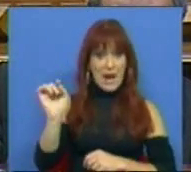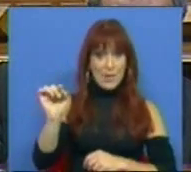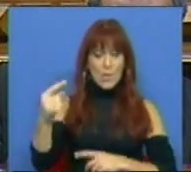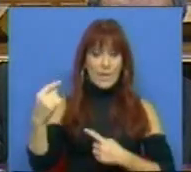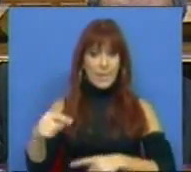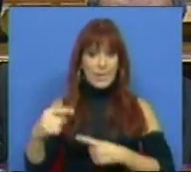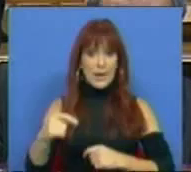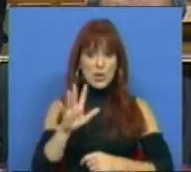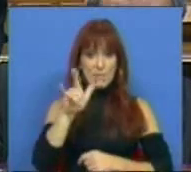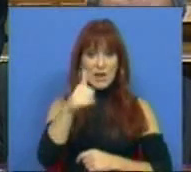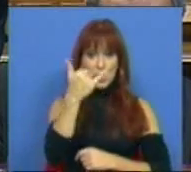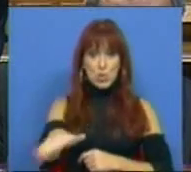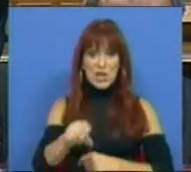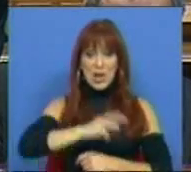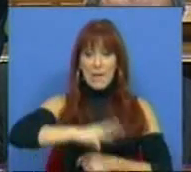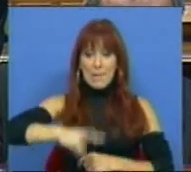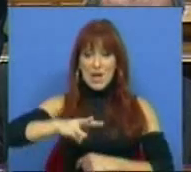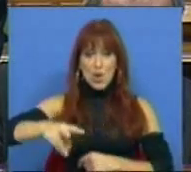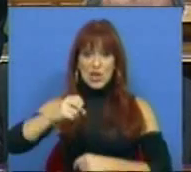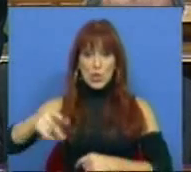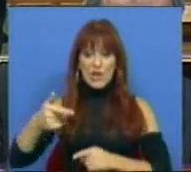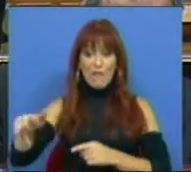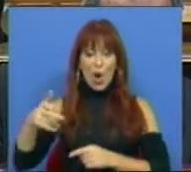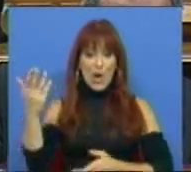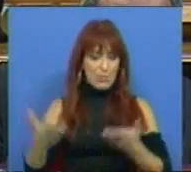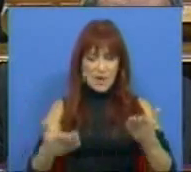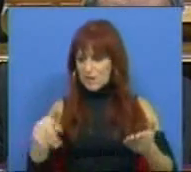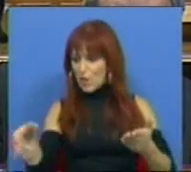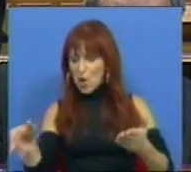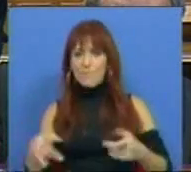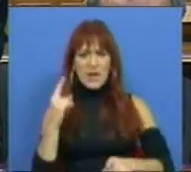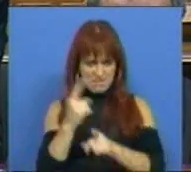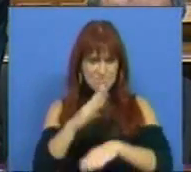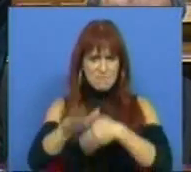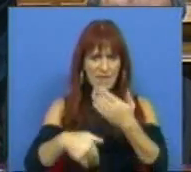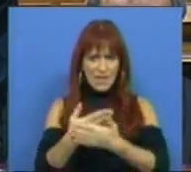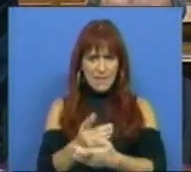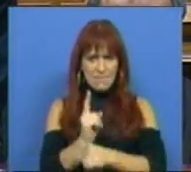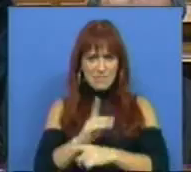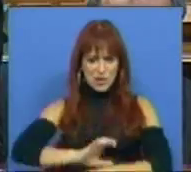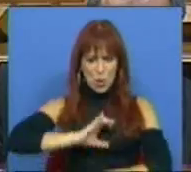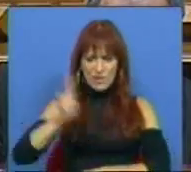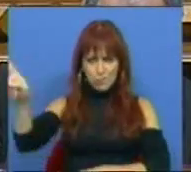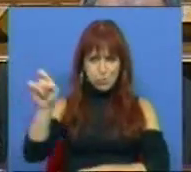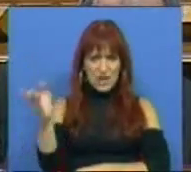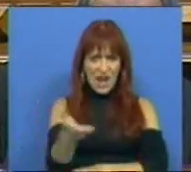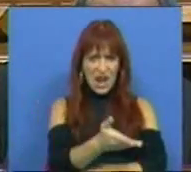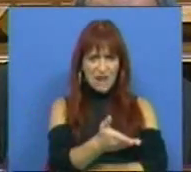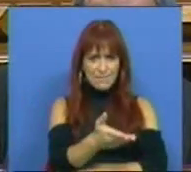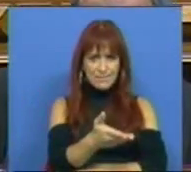tinha 1.200 milhões de euros fora do balanço, se mantém a confiança para esta indigitação?